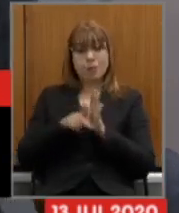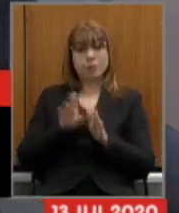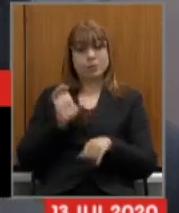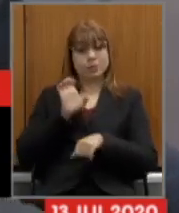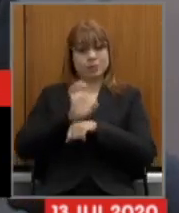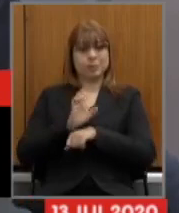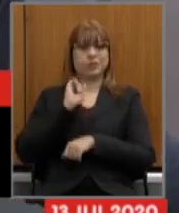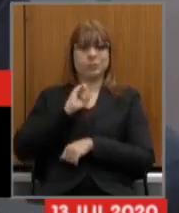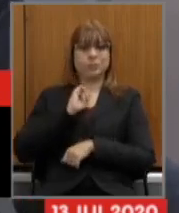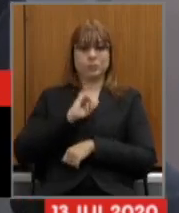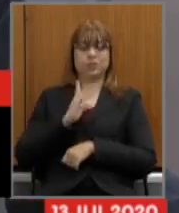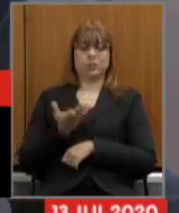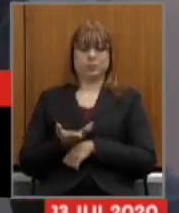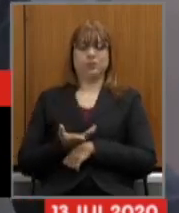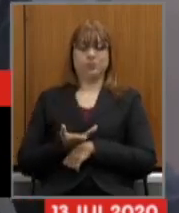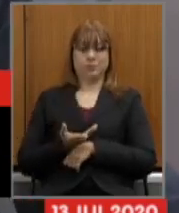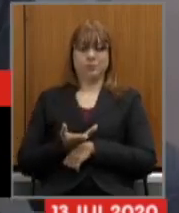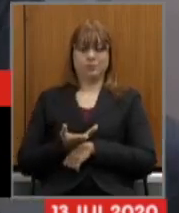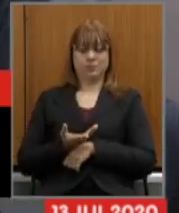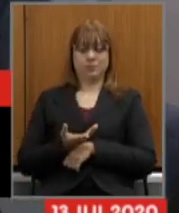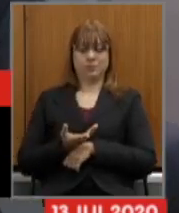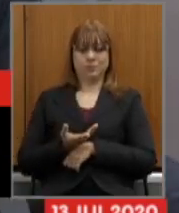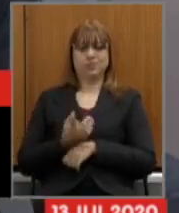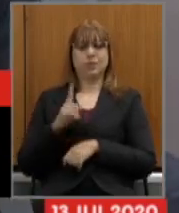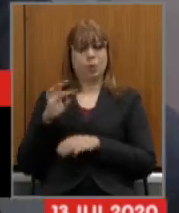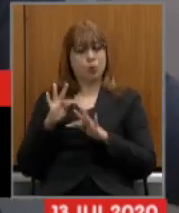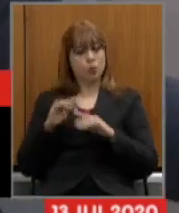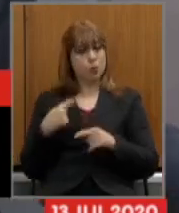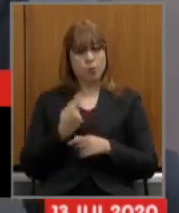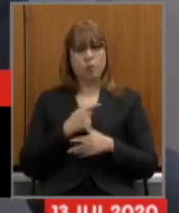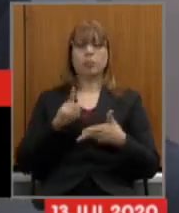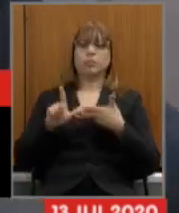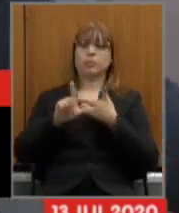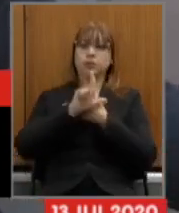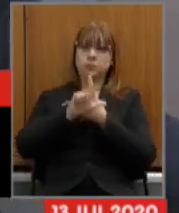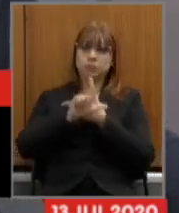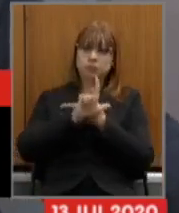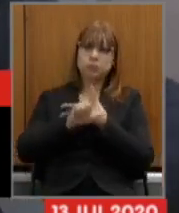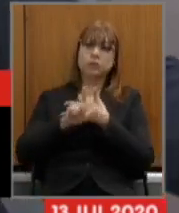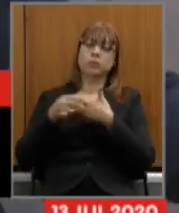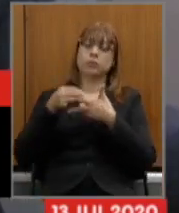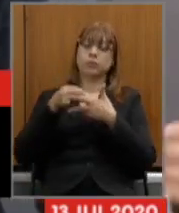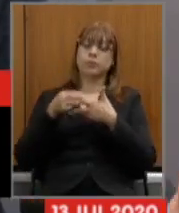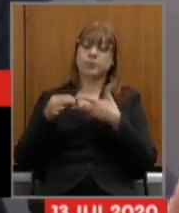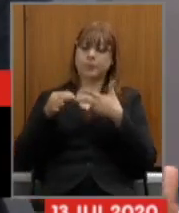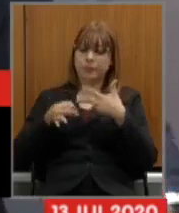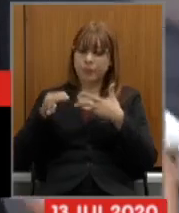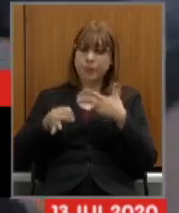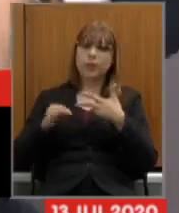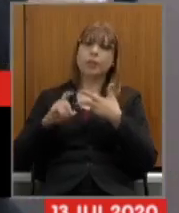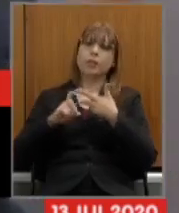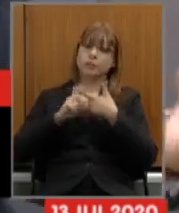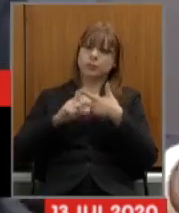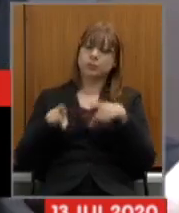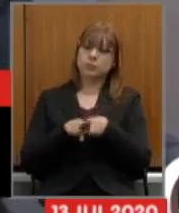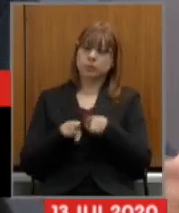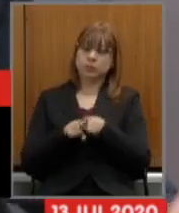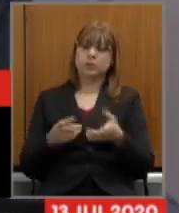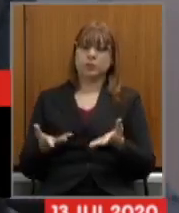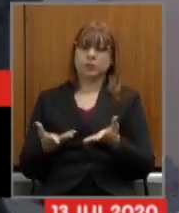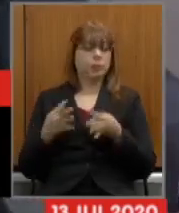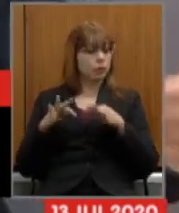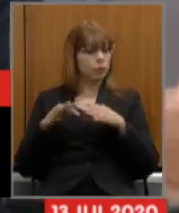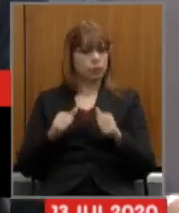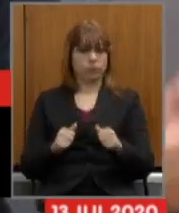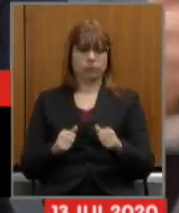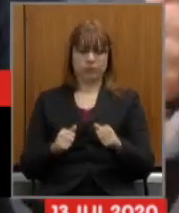Minas Gerais somos todos nós poder executivo legislativo judiciário sociedade civil organizada e o cidadão comum